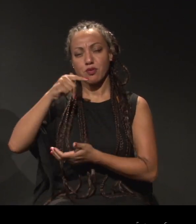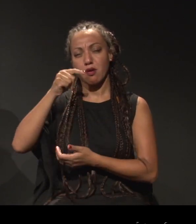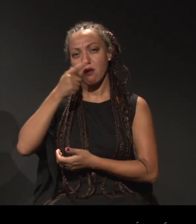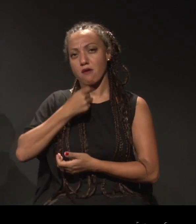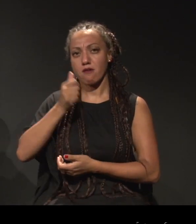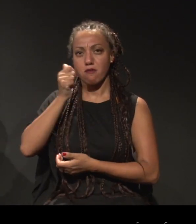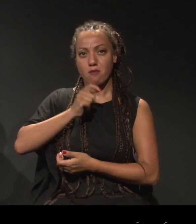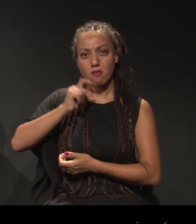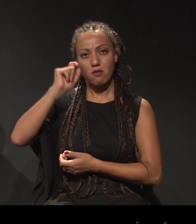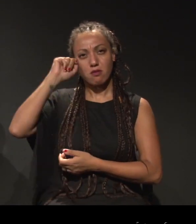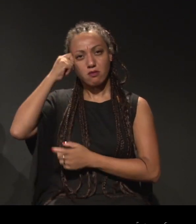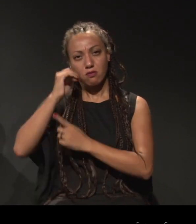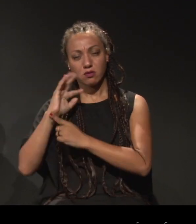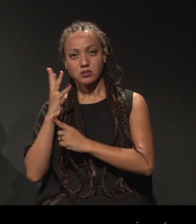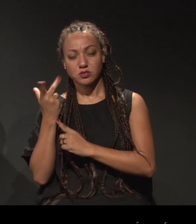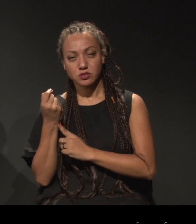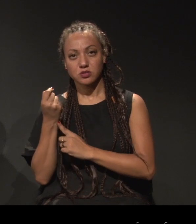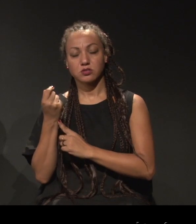ou artista negro